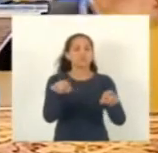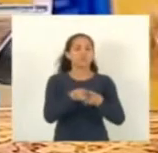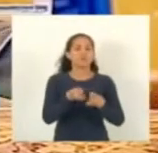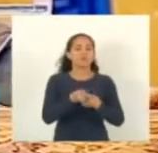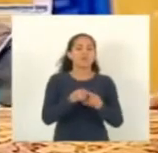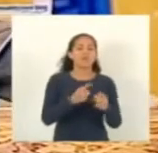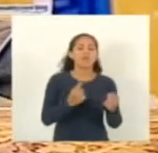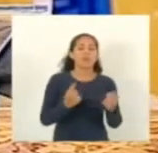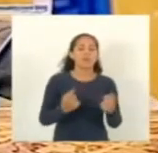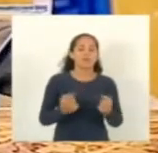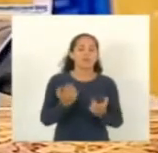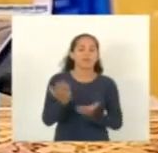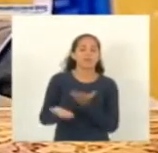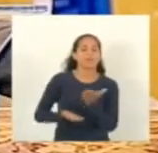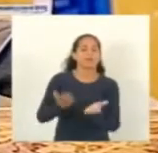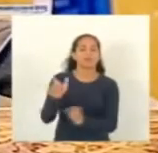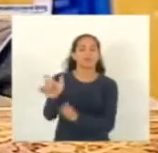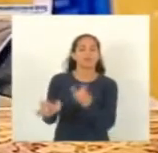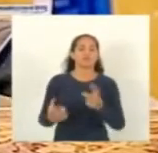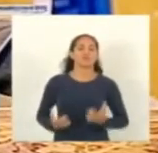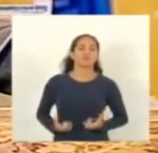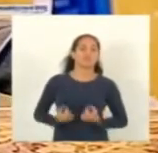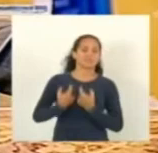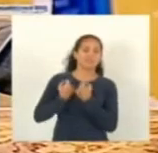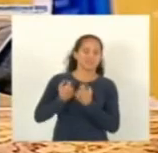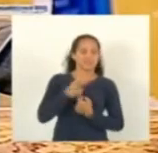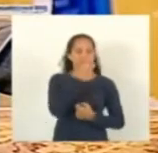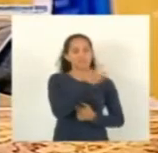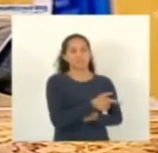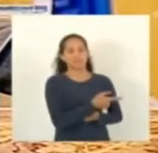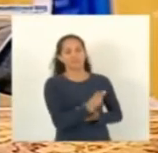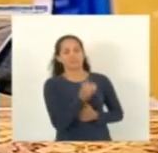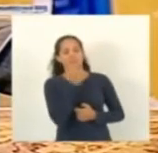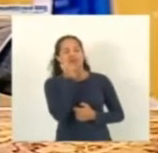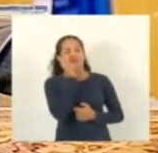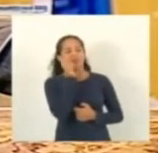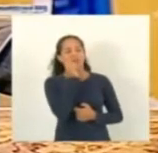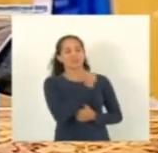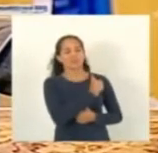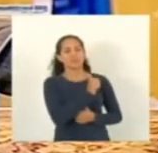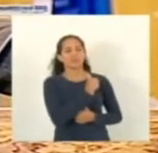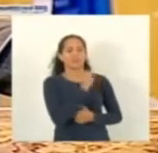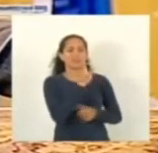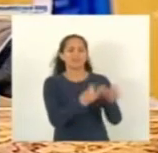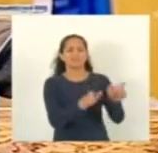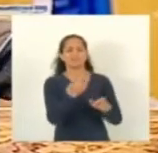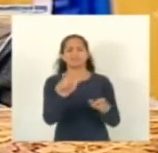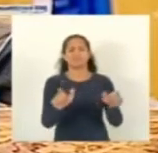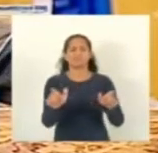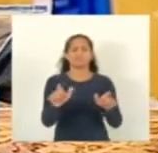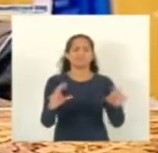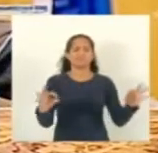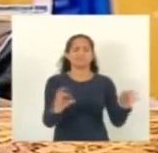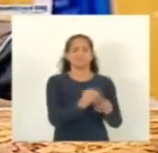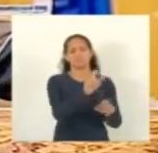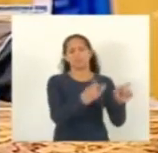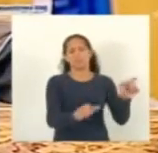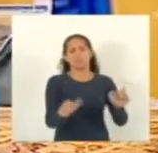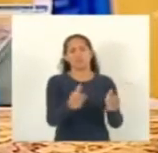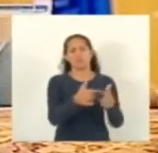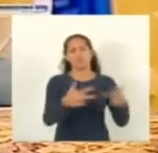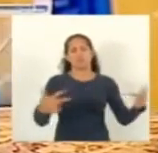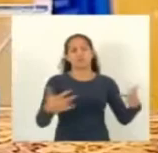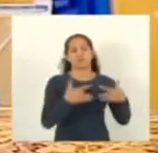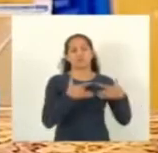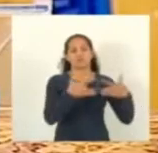Leia também estava aqui presente, foi homenageada, e vários colegas, vários médicos, várias pessoas que são